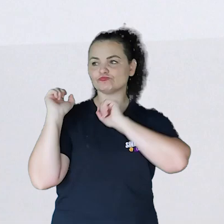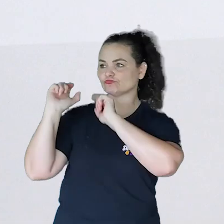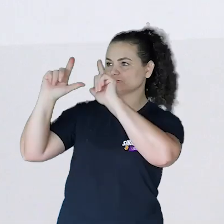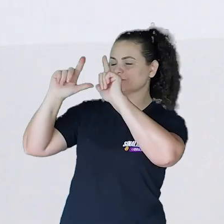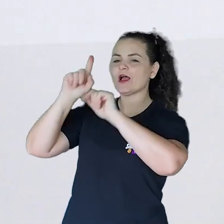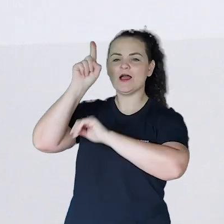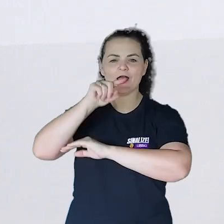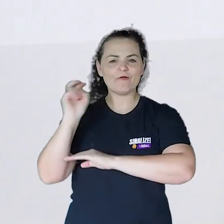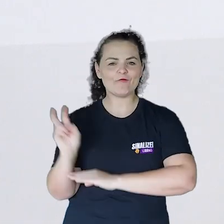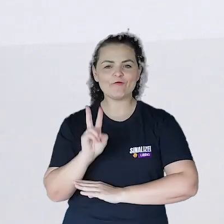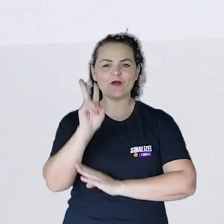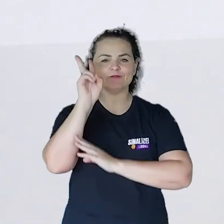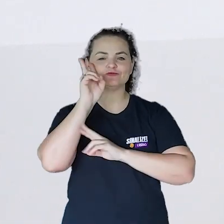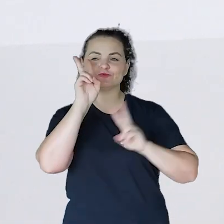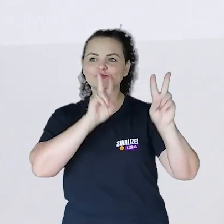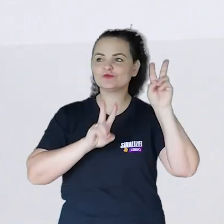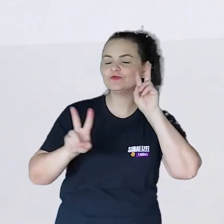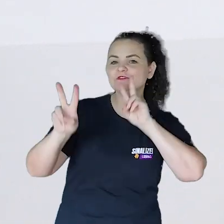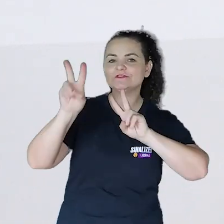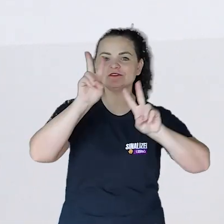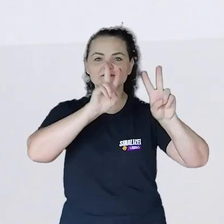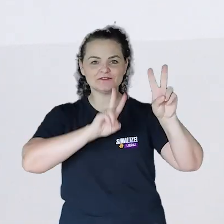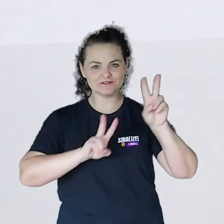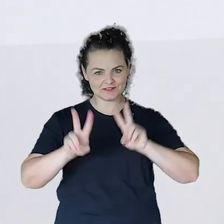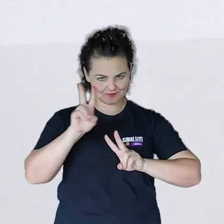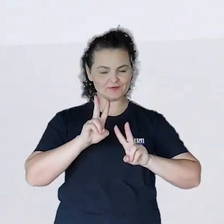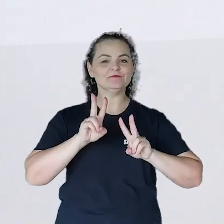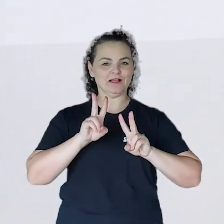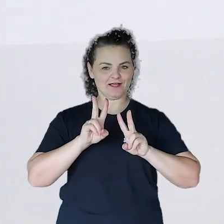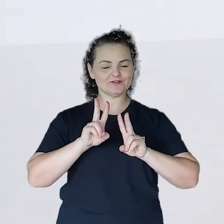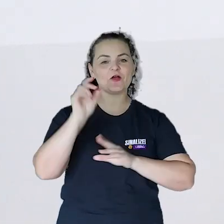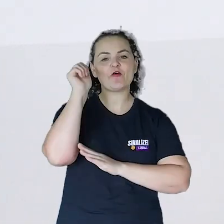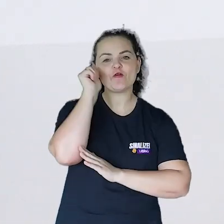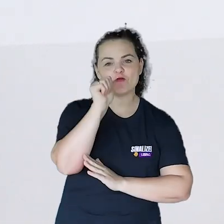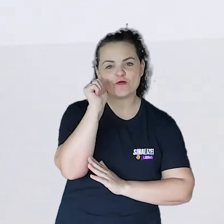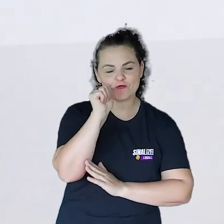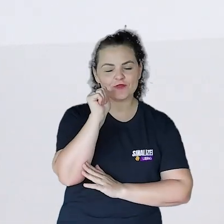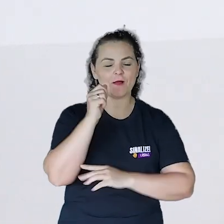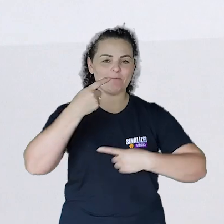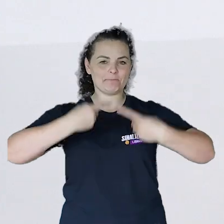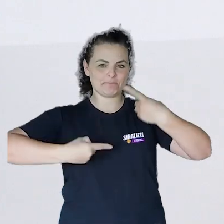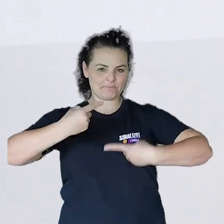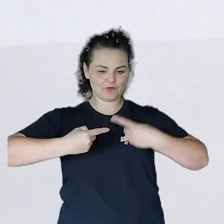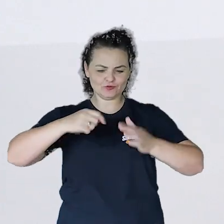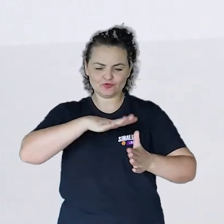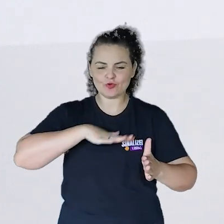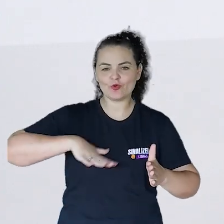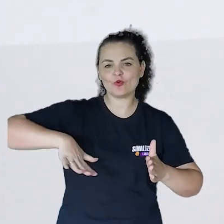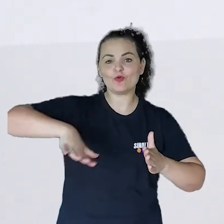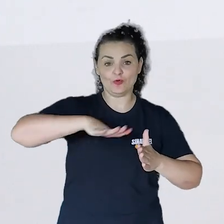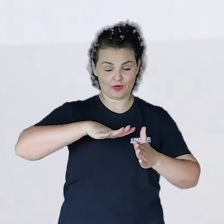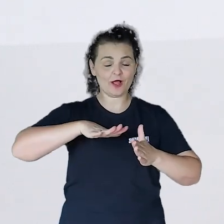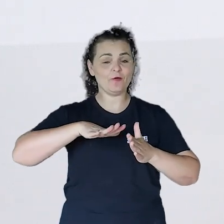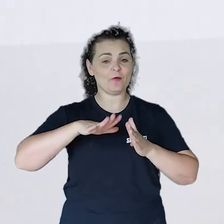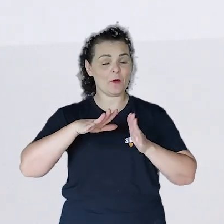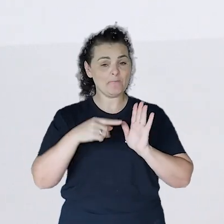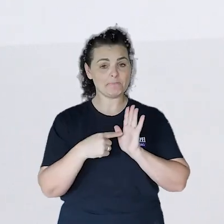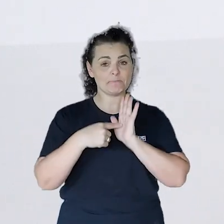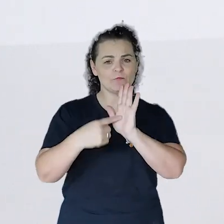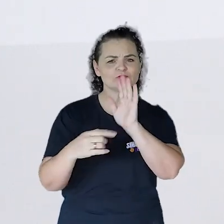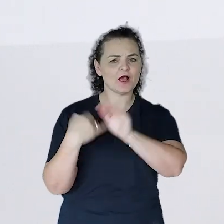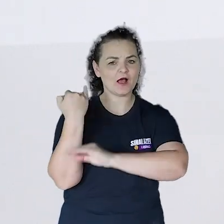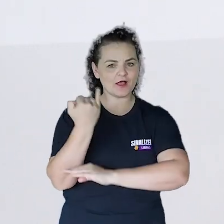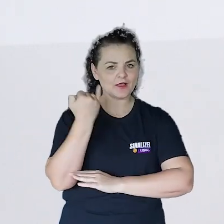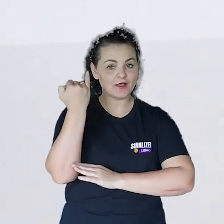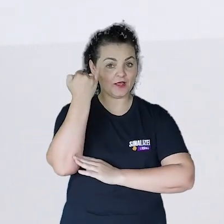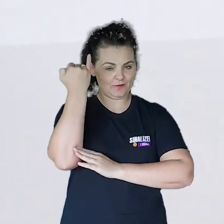valorizarmos e dar visibilidade ao protagonismo feminino na política local, ressaltando